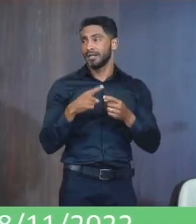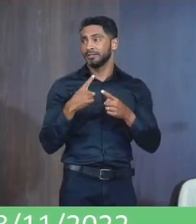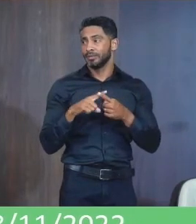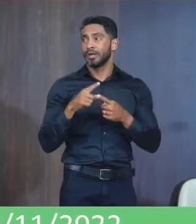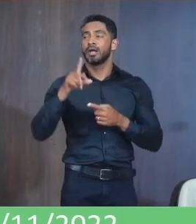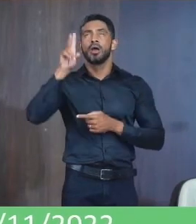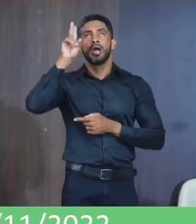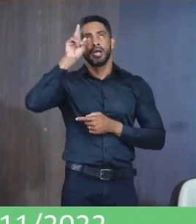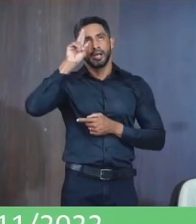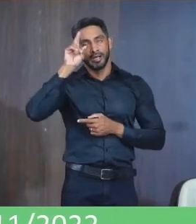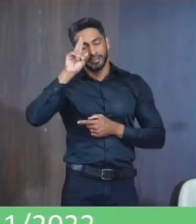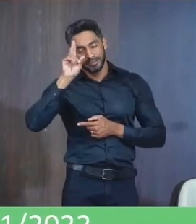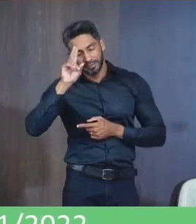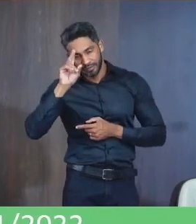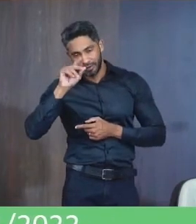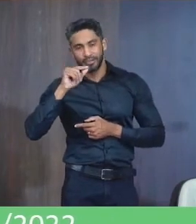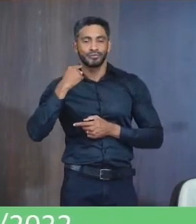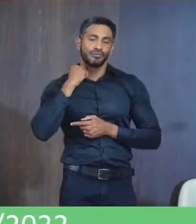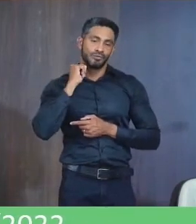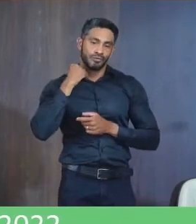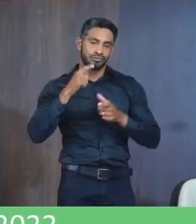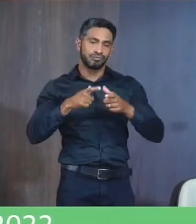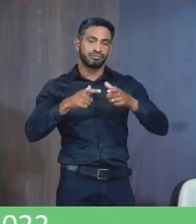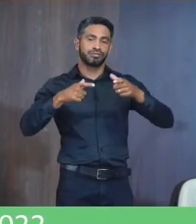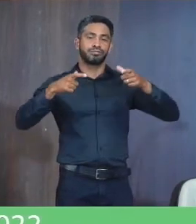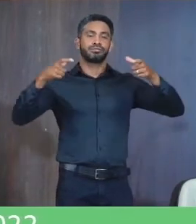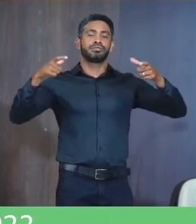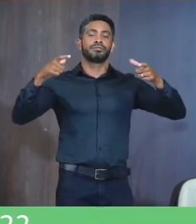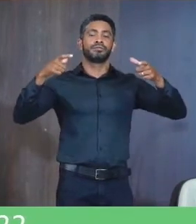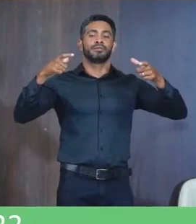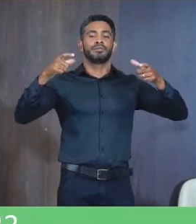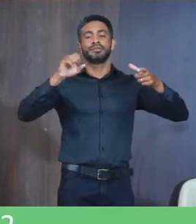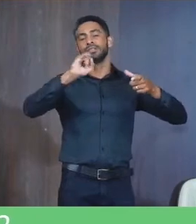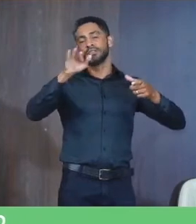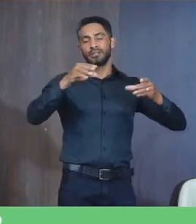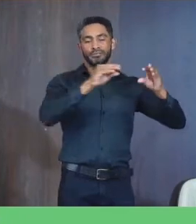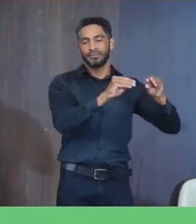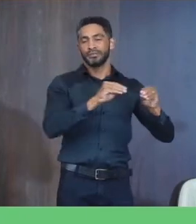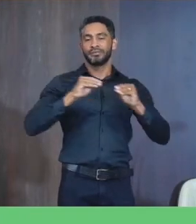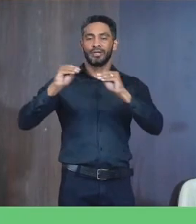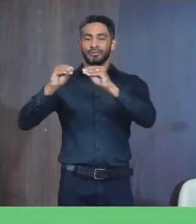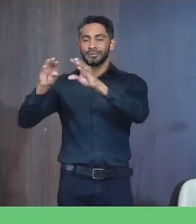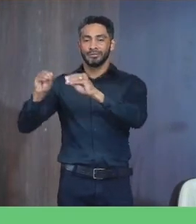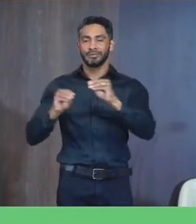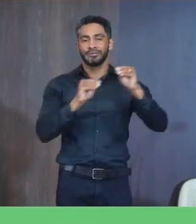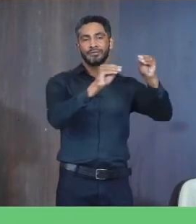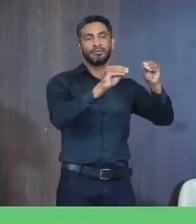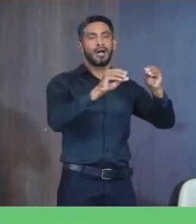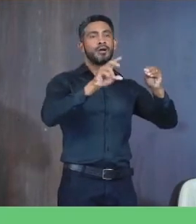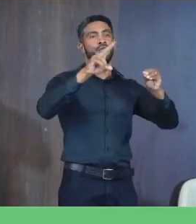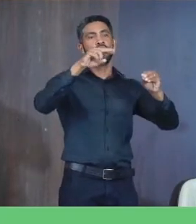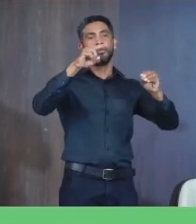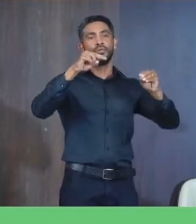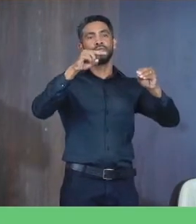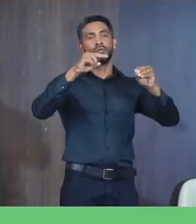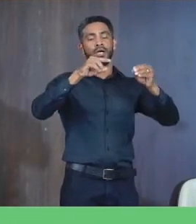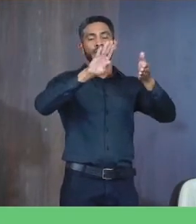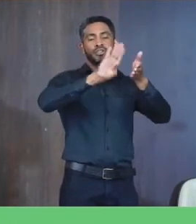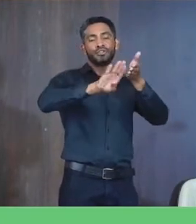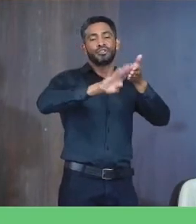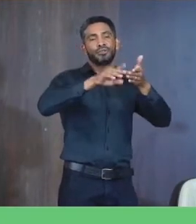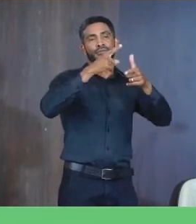histórico A condição Dos lixões De Janaúba Só muda de lugar Nunca resolveu O problema Então